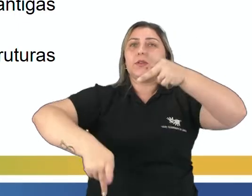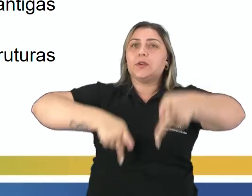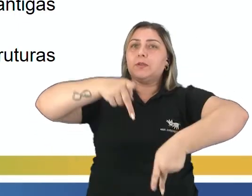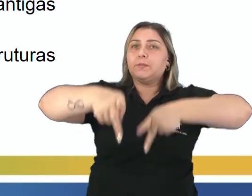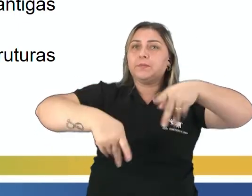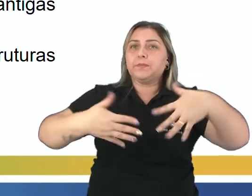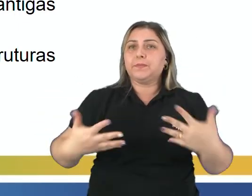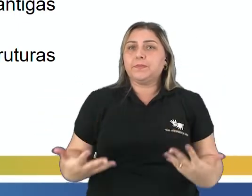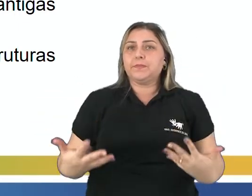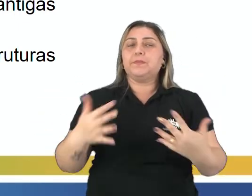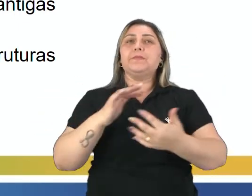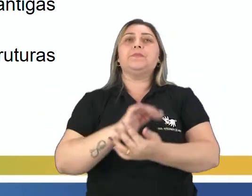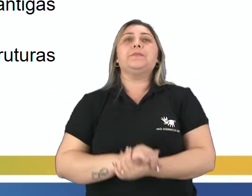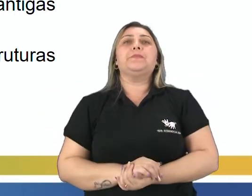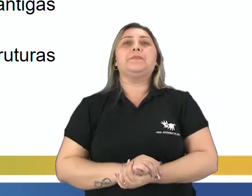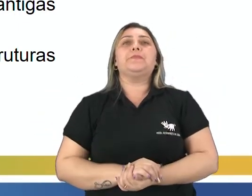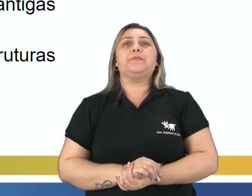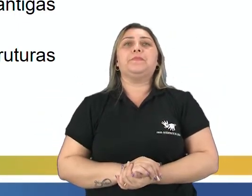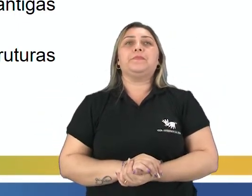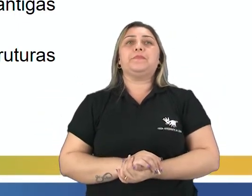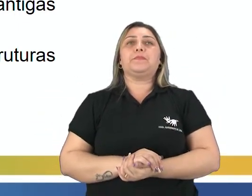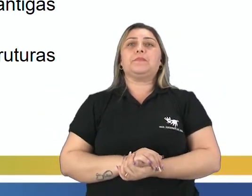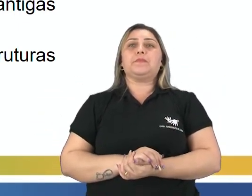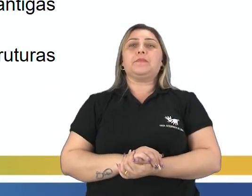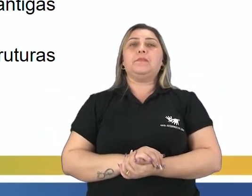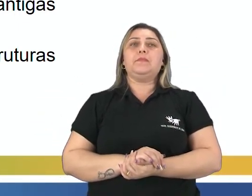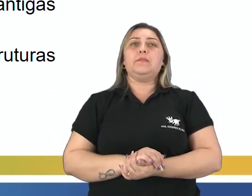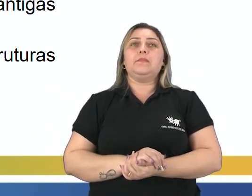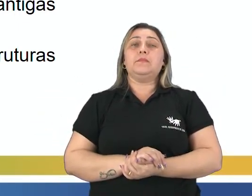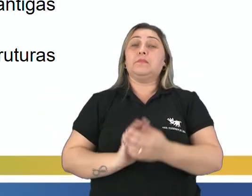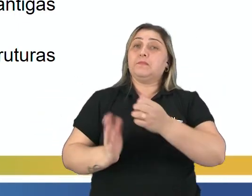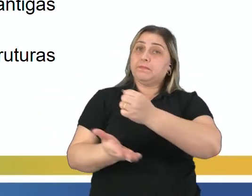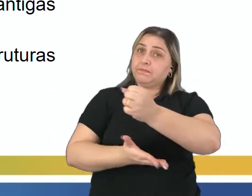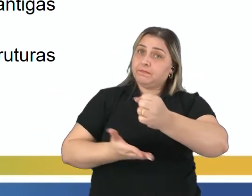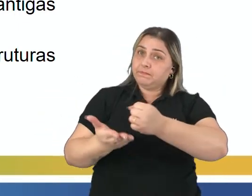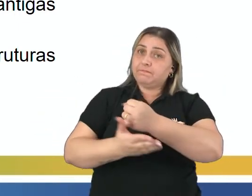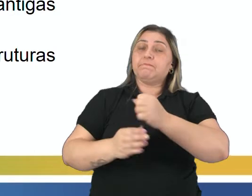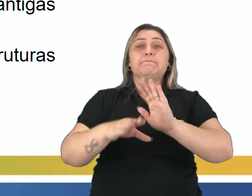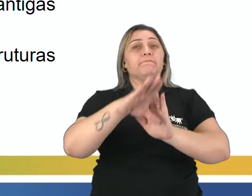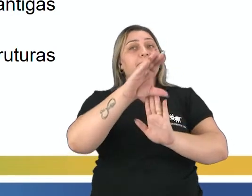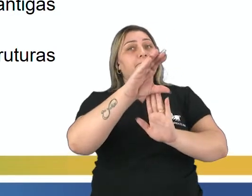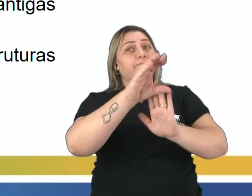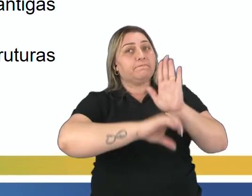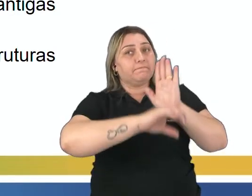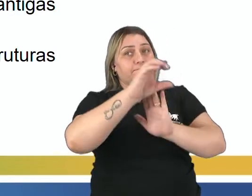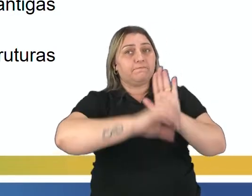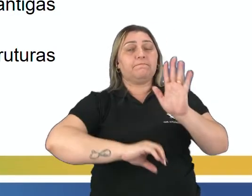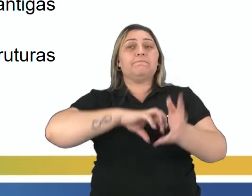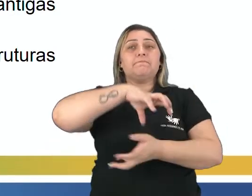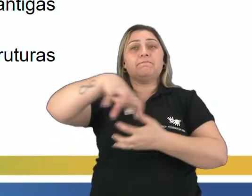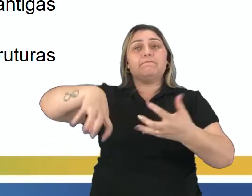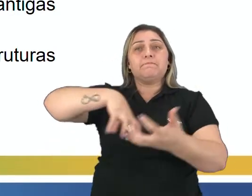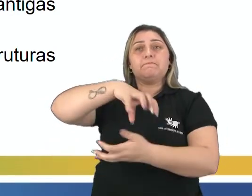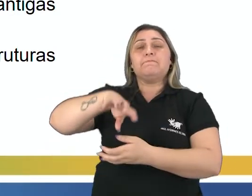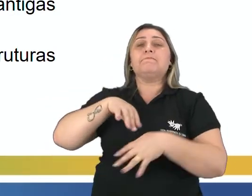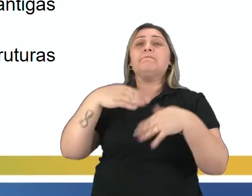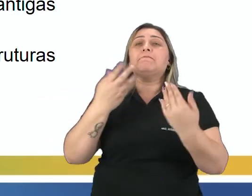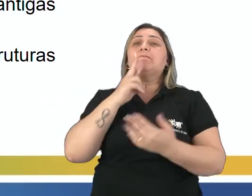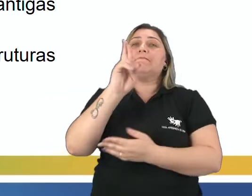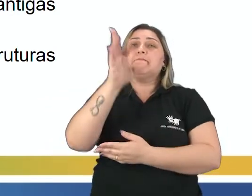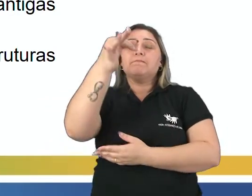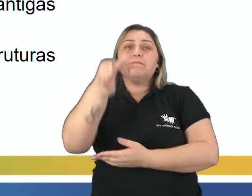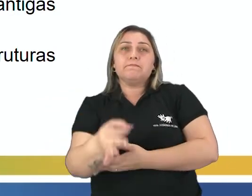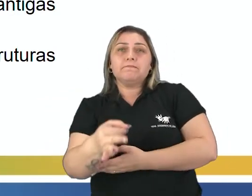política à população. Então, baseado no conceito de Revolução, podemos afirmar que a Revolução